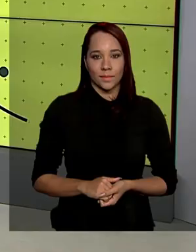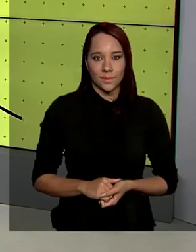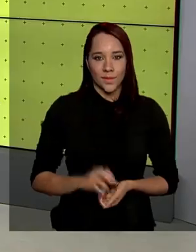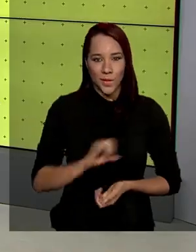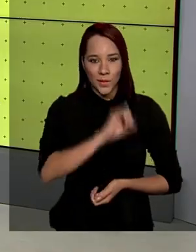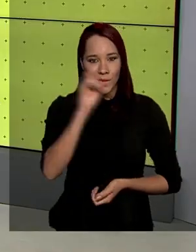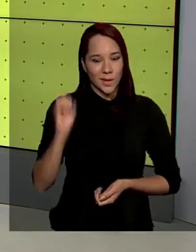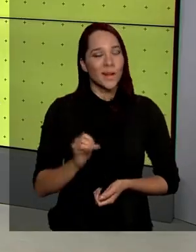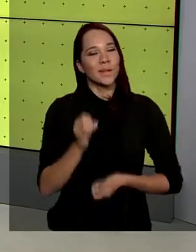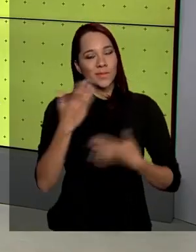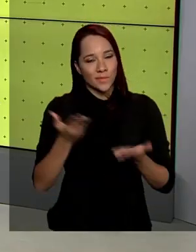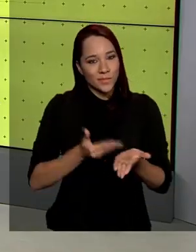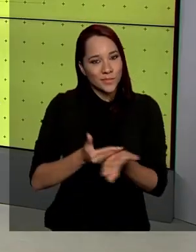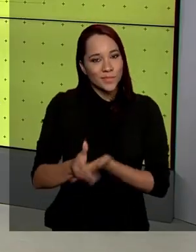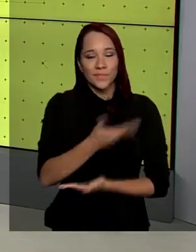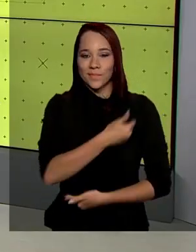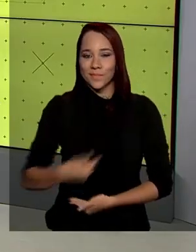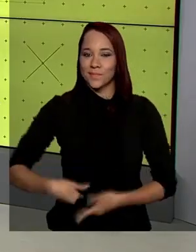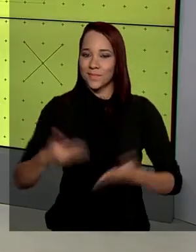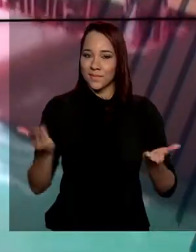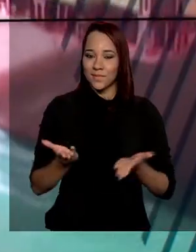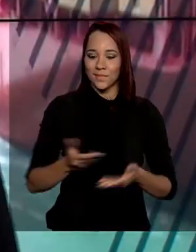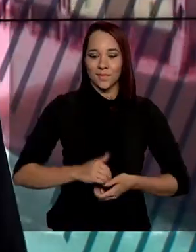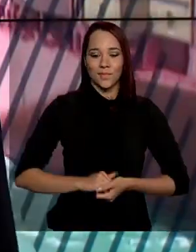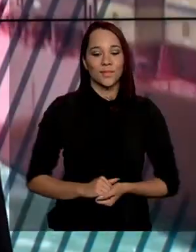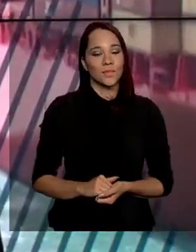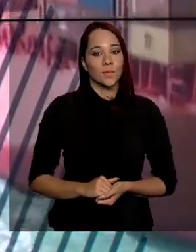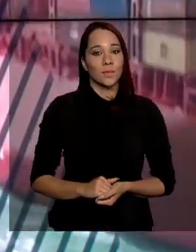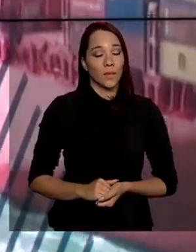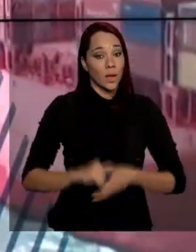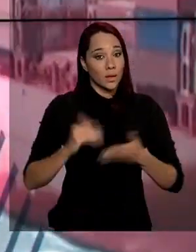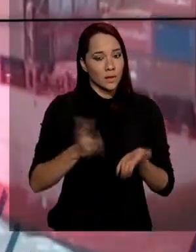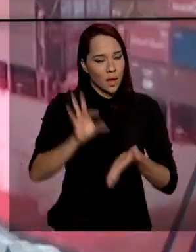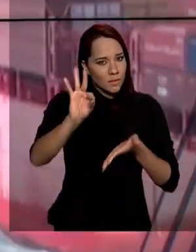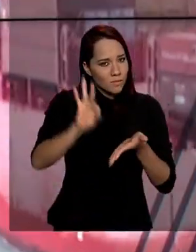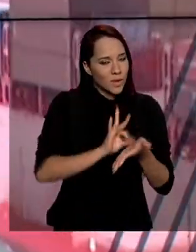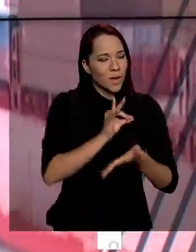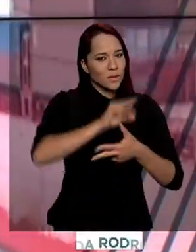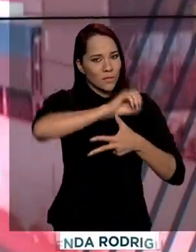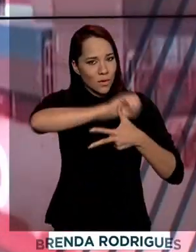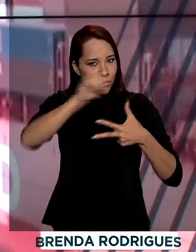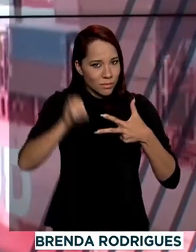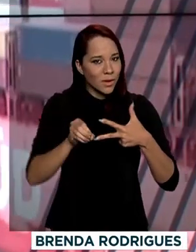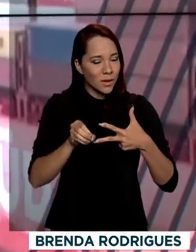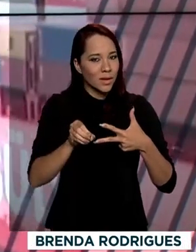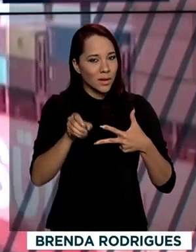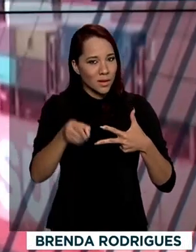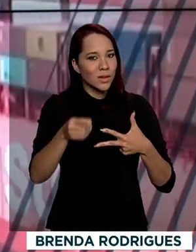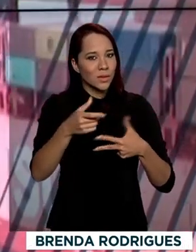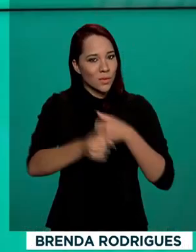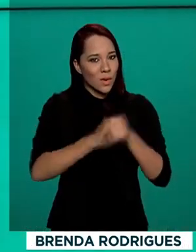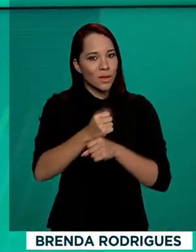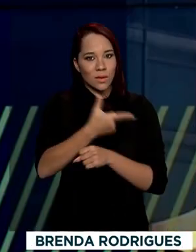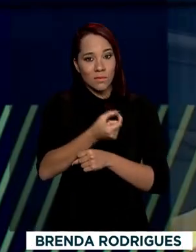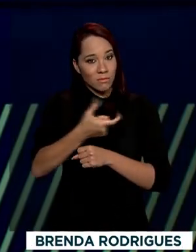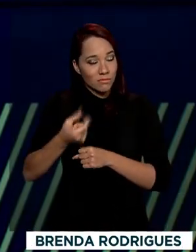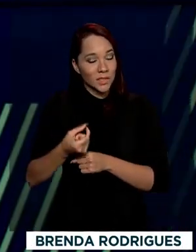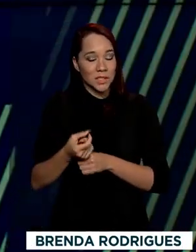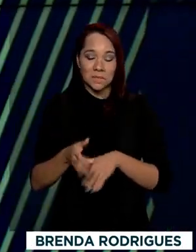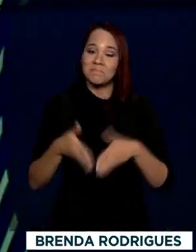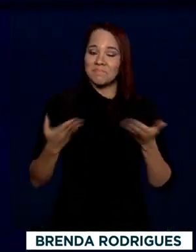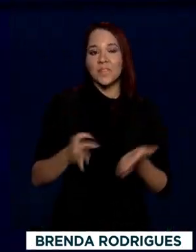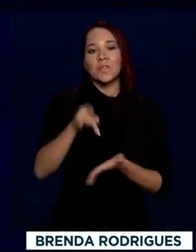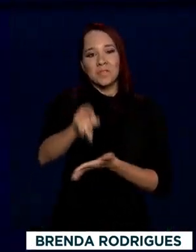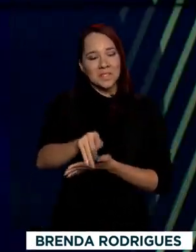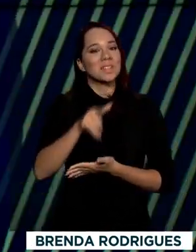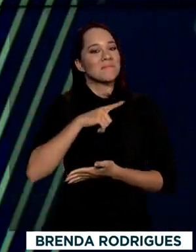Olá, de volta com o Governo Agora. Está inscrito no Exame Nacional do Ensino Médio de 2020? Então